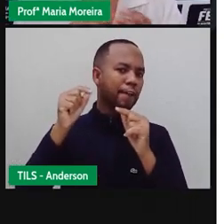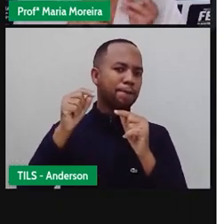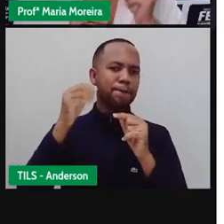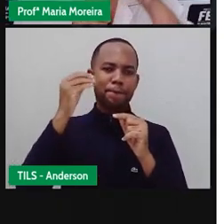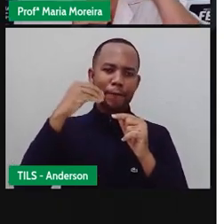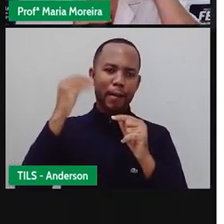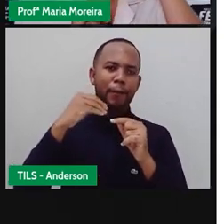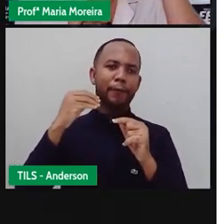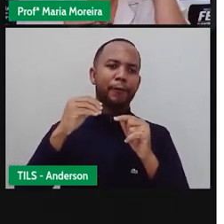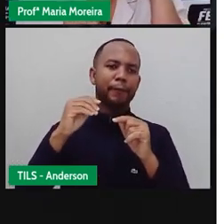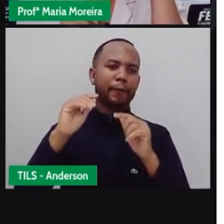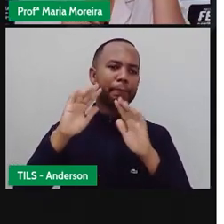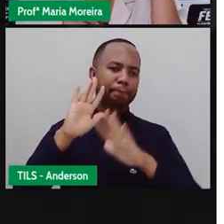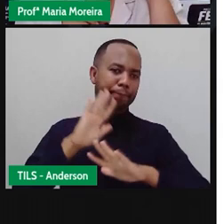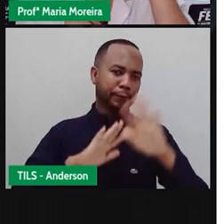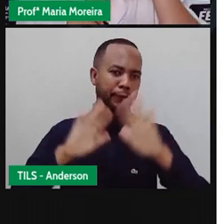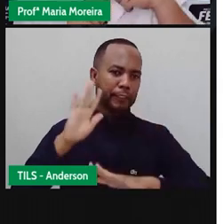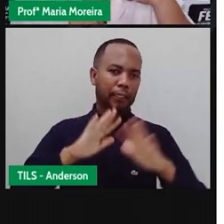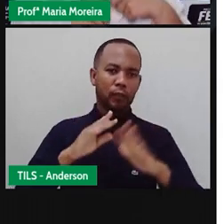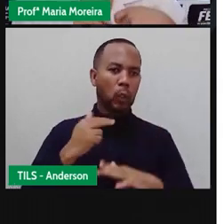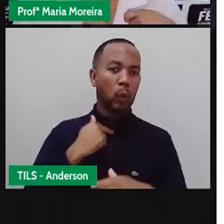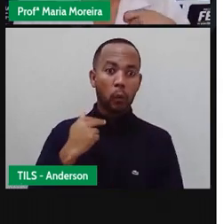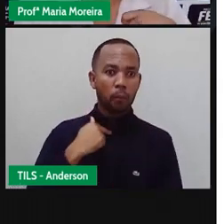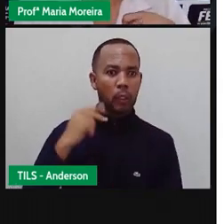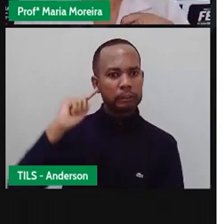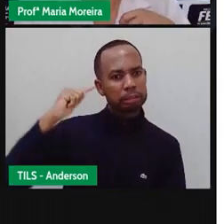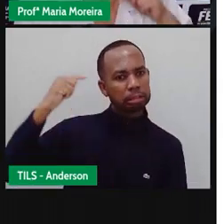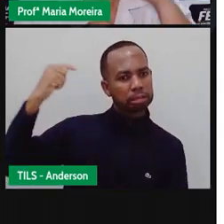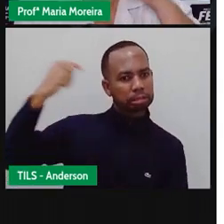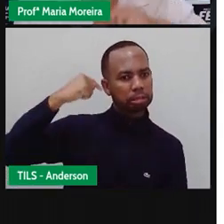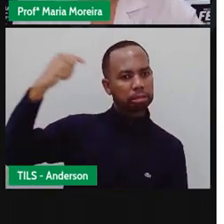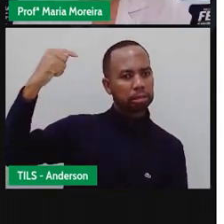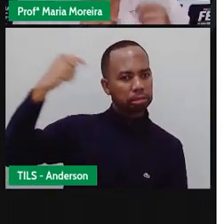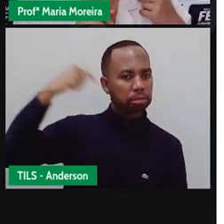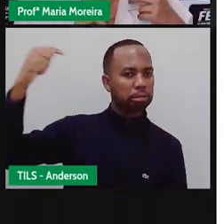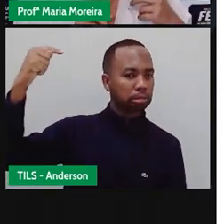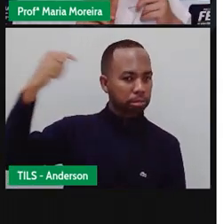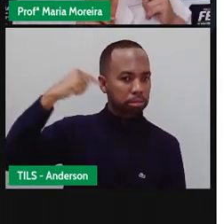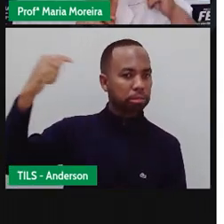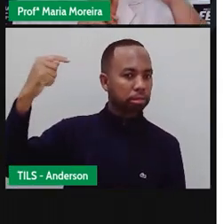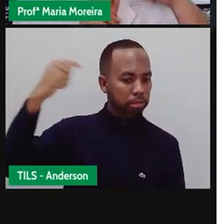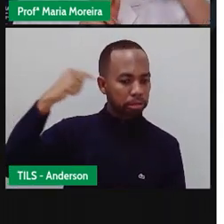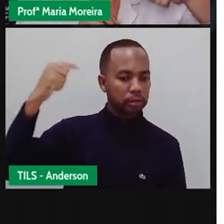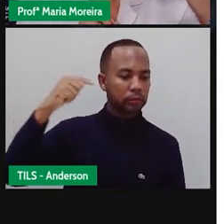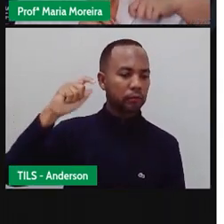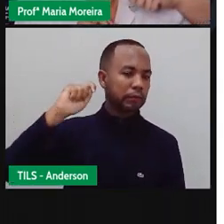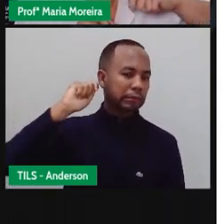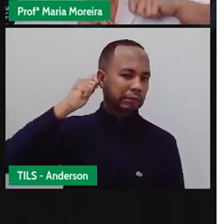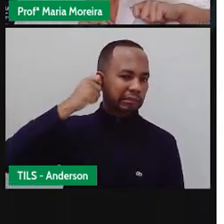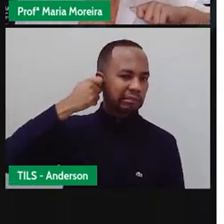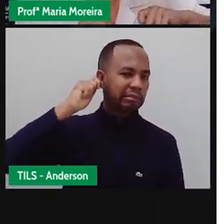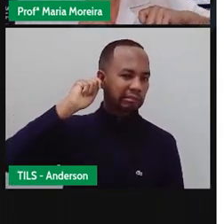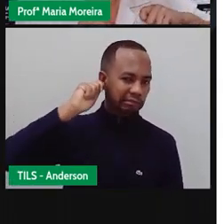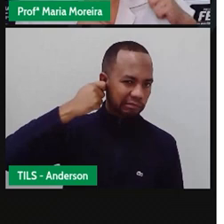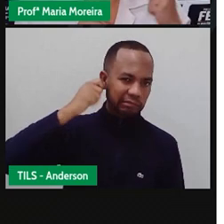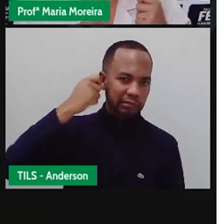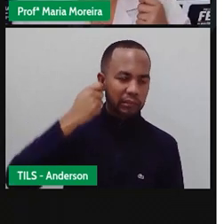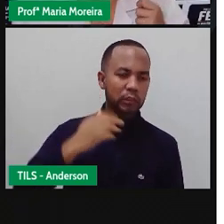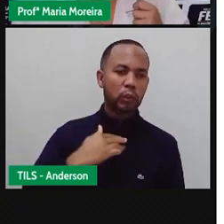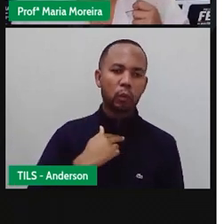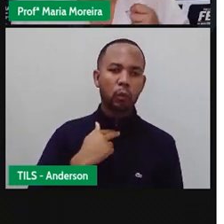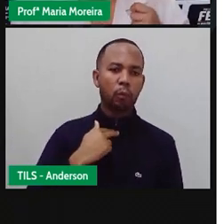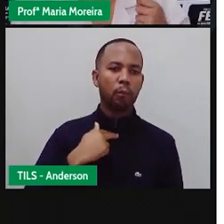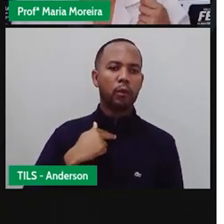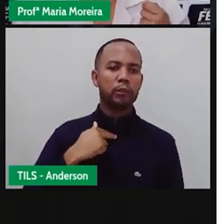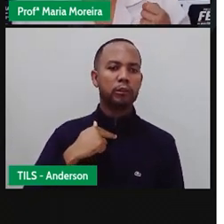E aí se a gente fica lá Empurrando o cotonete Ou, né? Empurrando, empurrando, empurrando A gente vai fazer